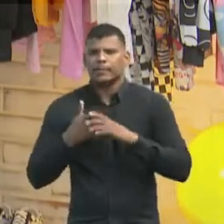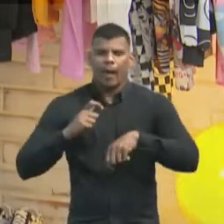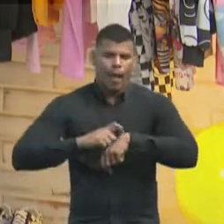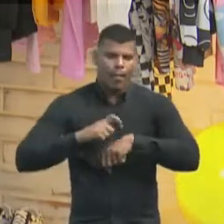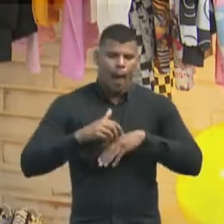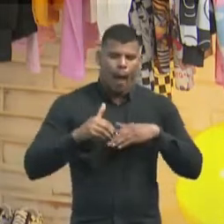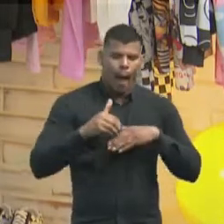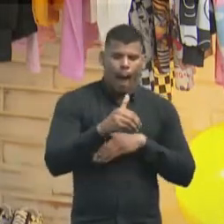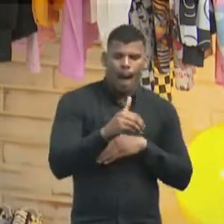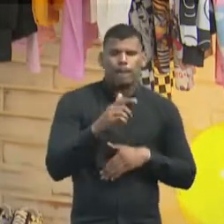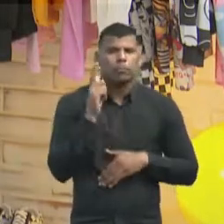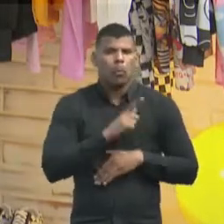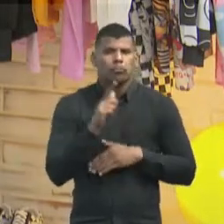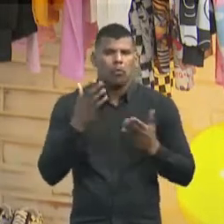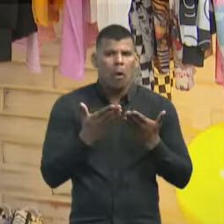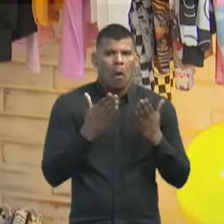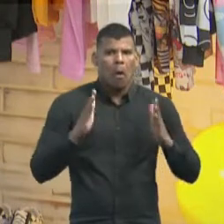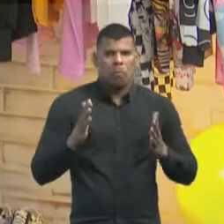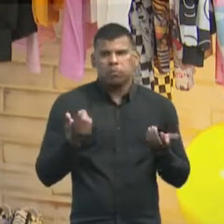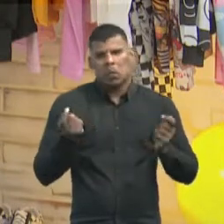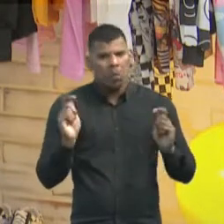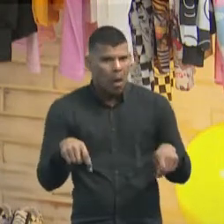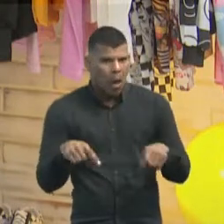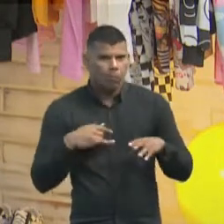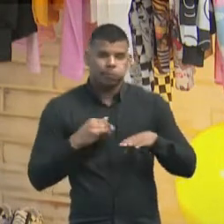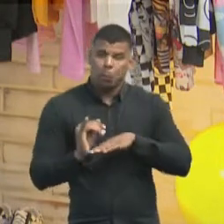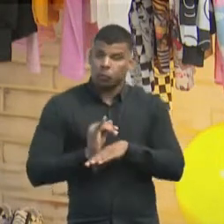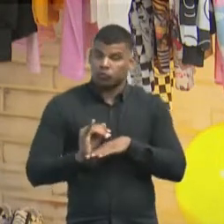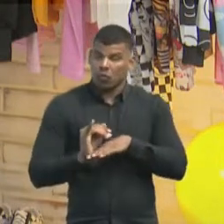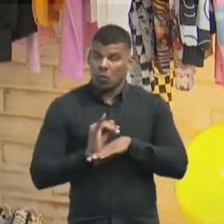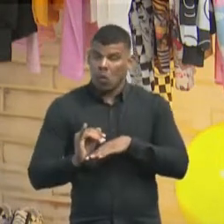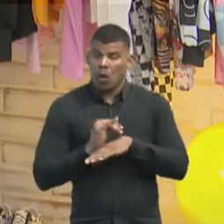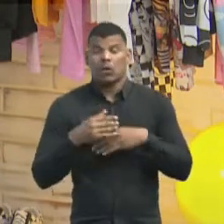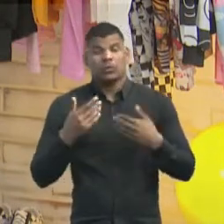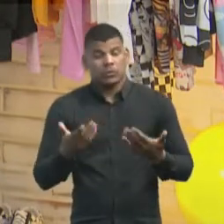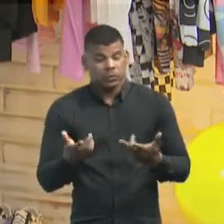tempo, quando as lojas abrirem, isso foi uma das coisas que a gente fez.